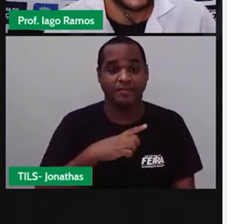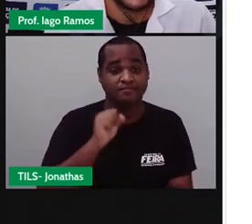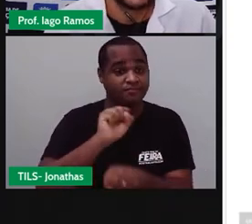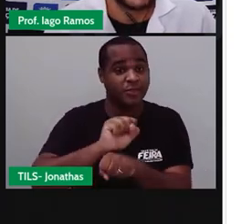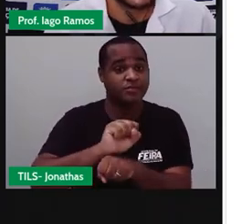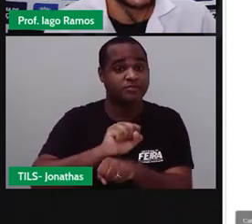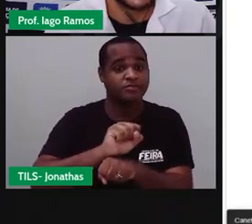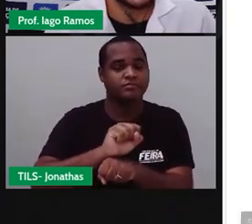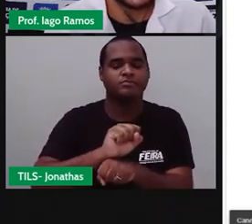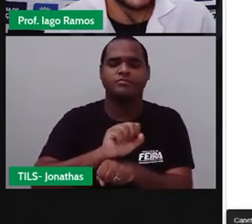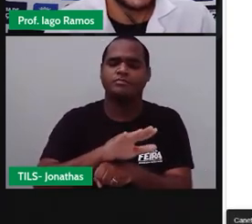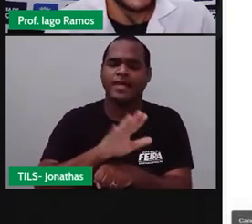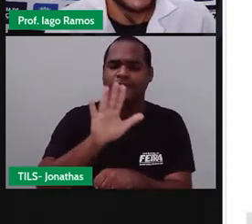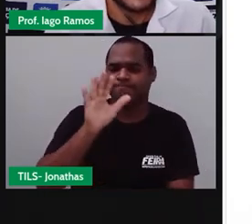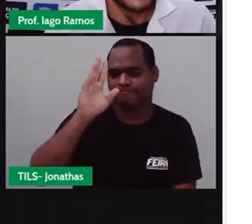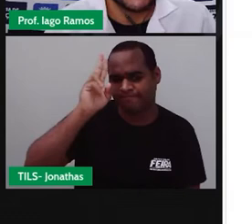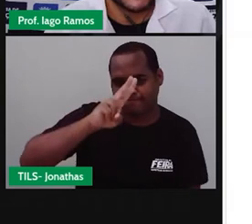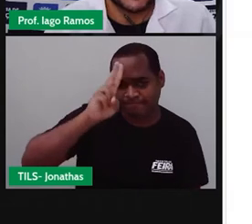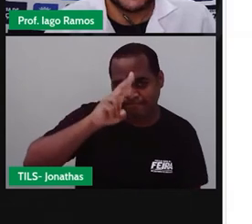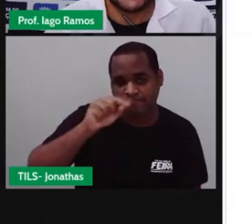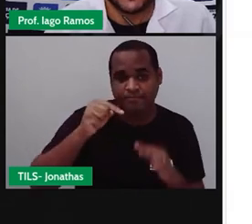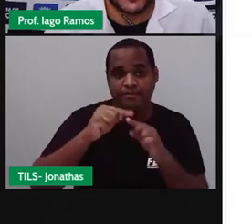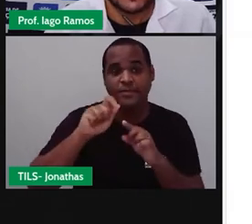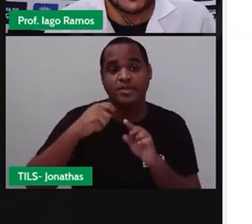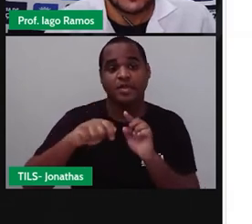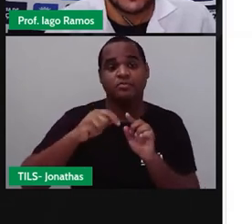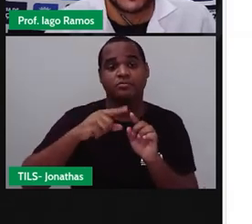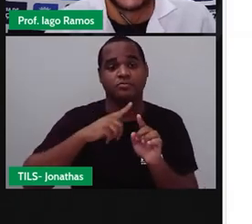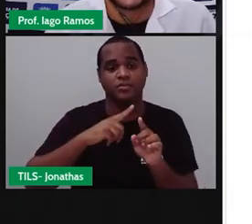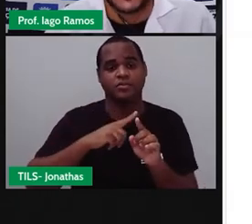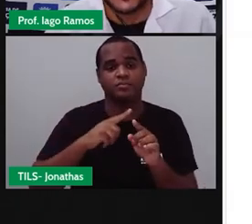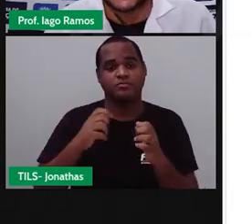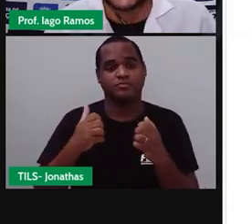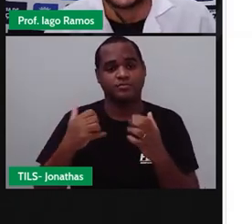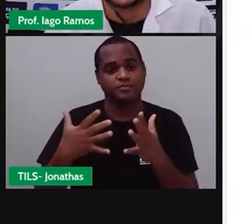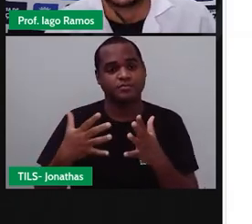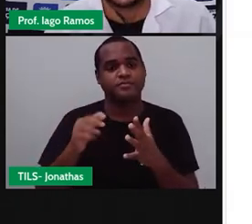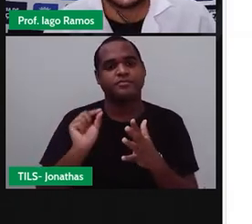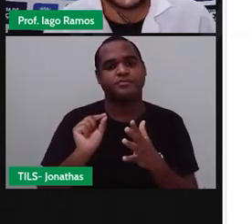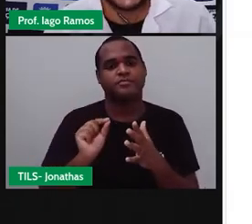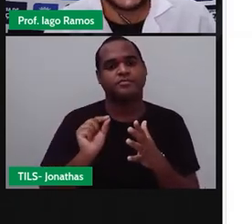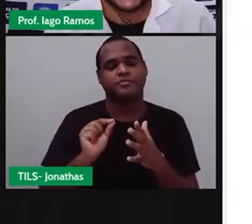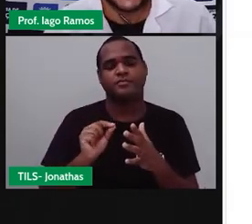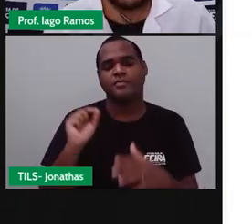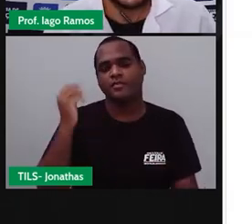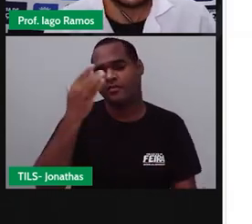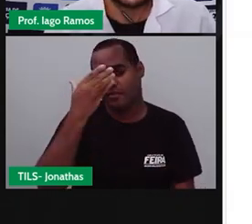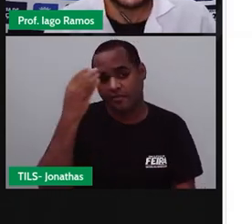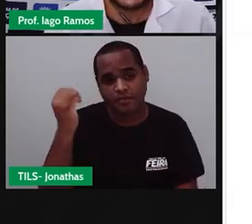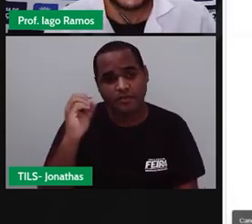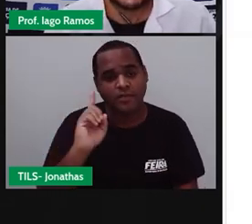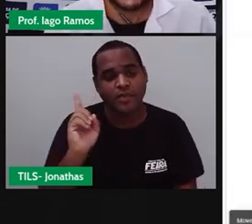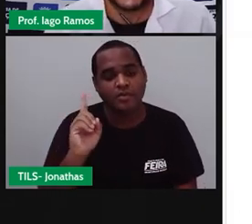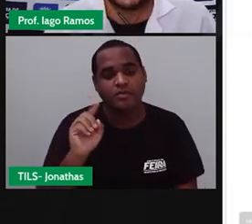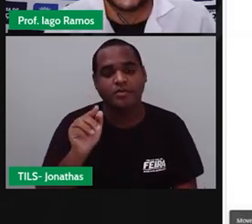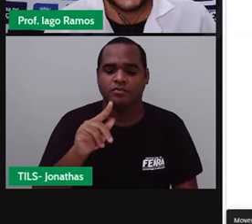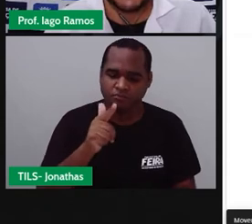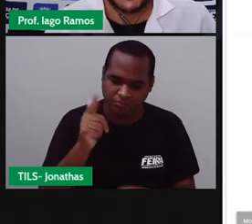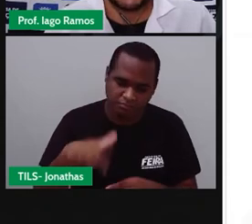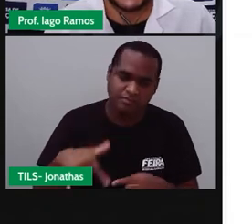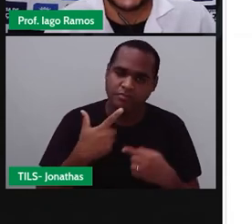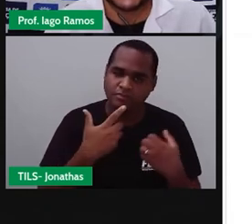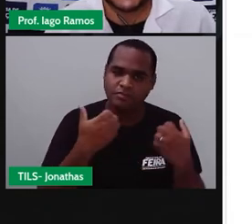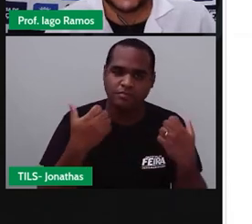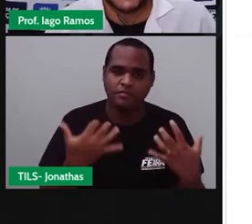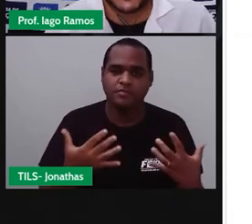menos 8. Mas lembre-se que tem esse sinalzinho aqui fora, tá? Então, não esqueça, repita esse sinalzinho, a